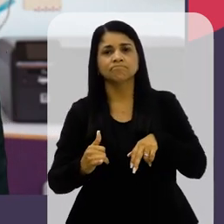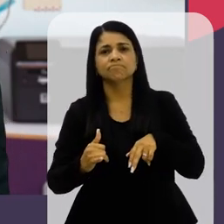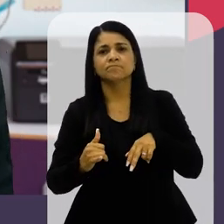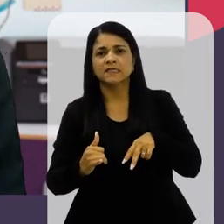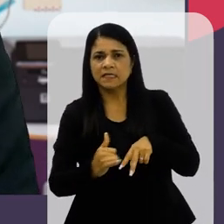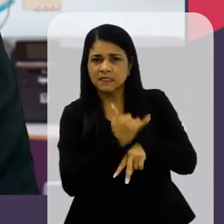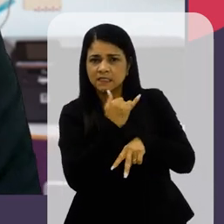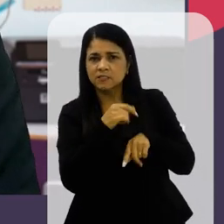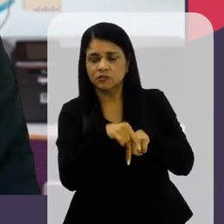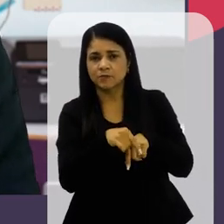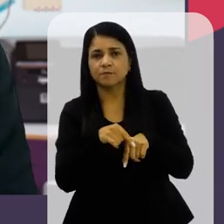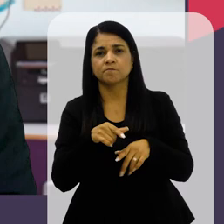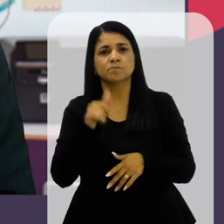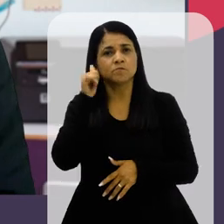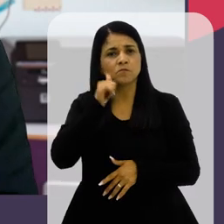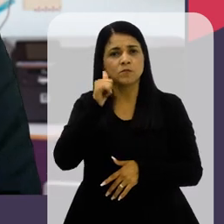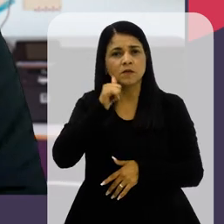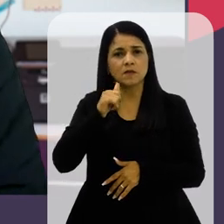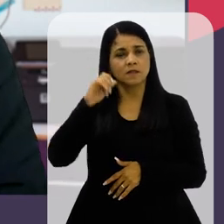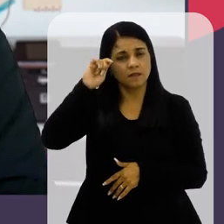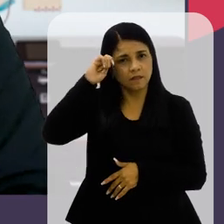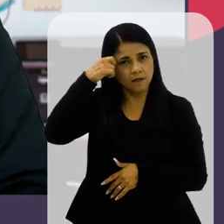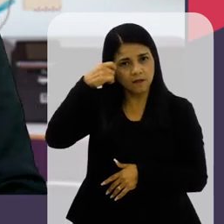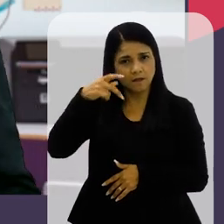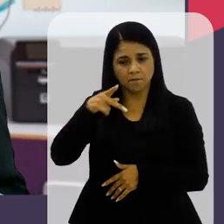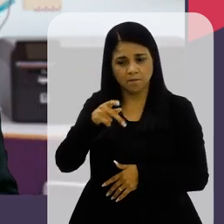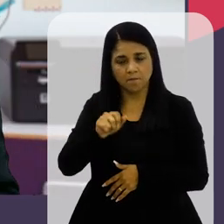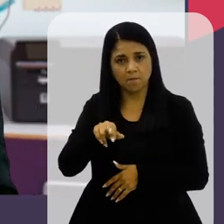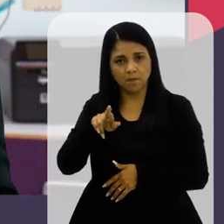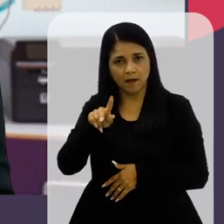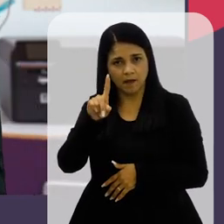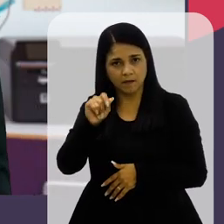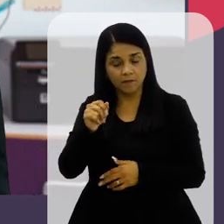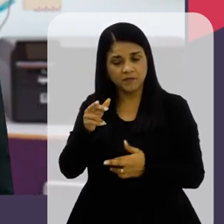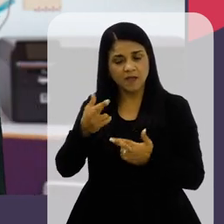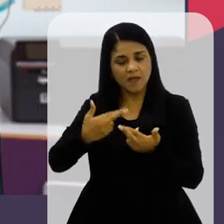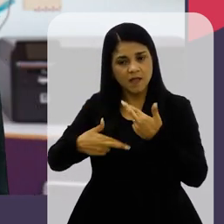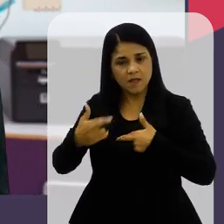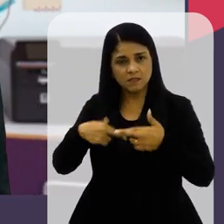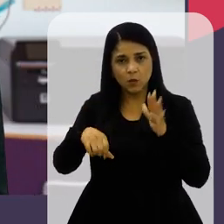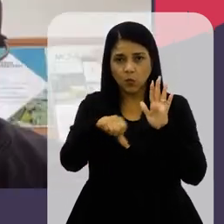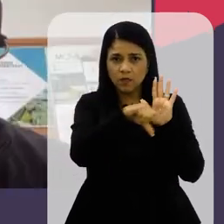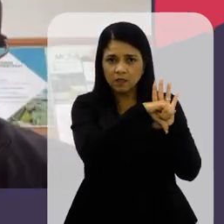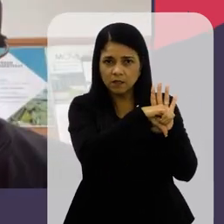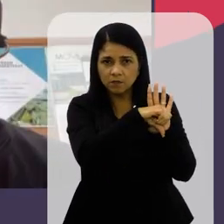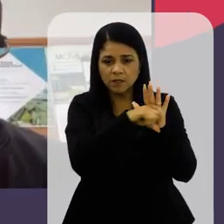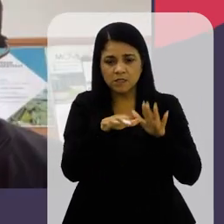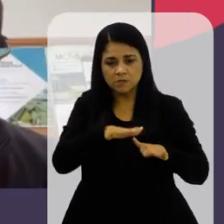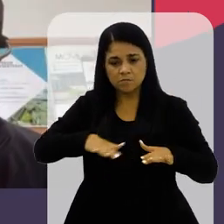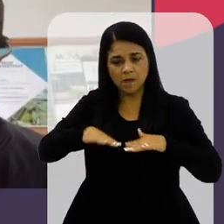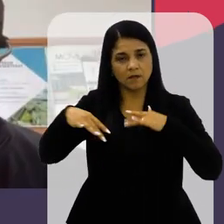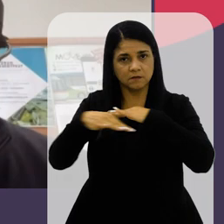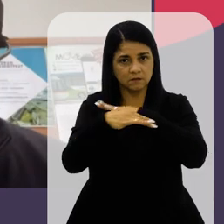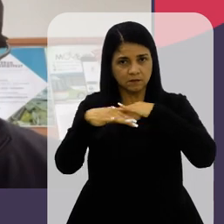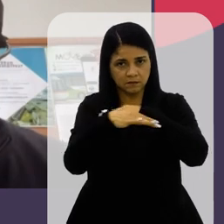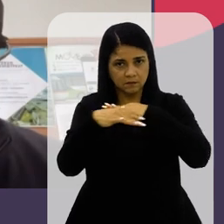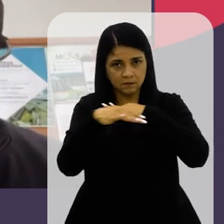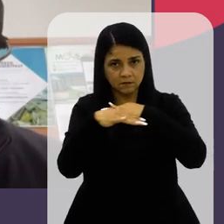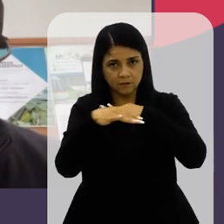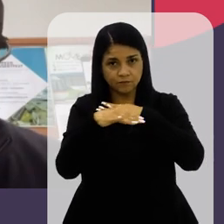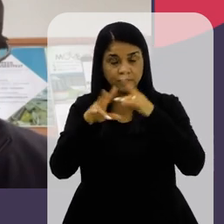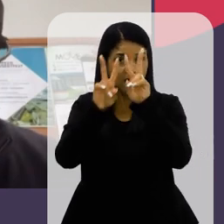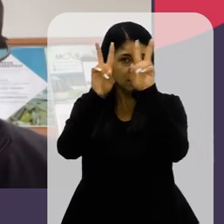pardas Fala um pouquinho, por favor Eu queria que você falasse dessa relação entre criminalidade e espaço urbano